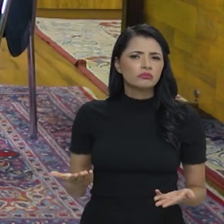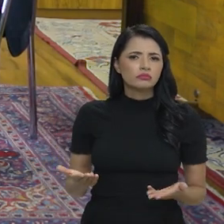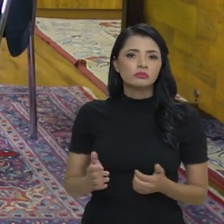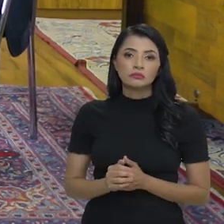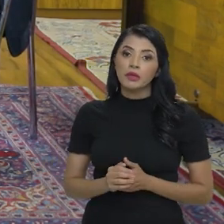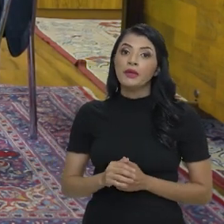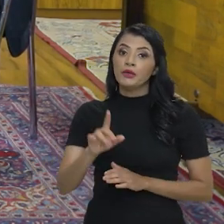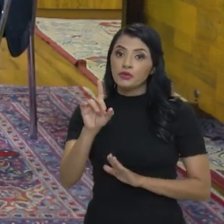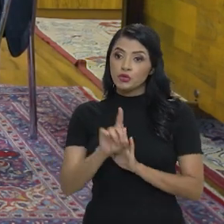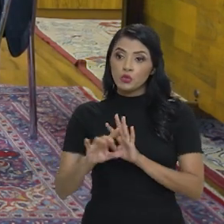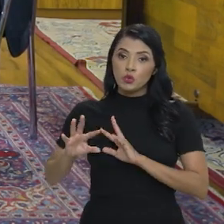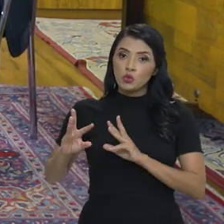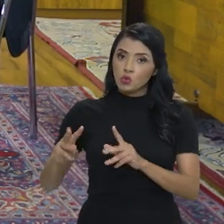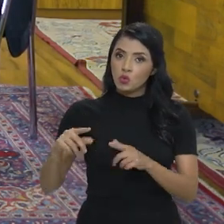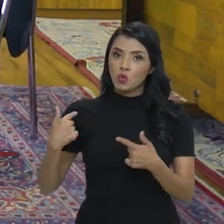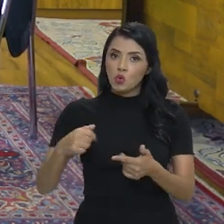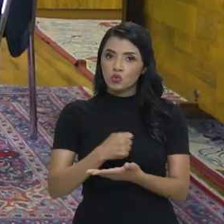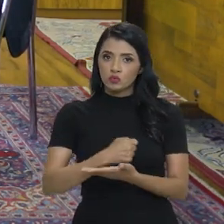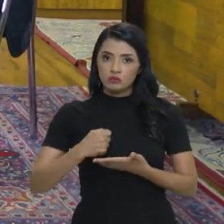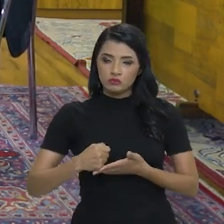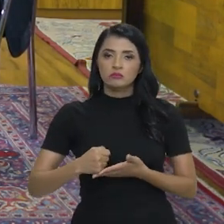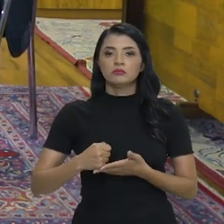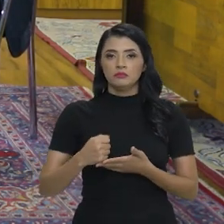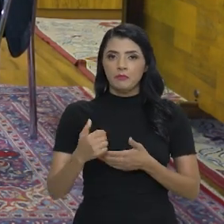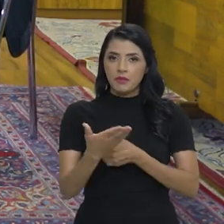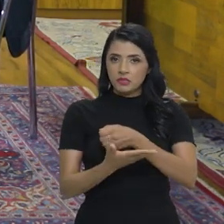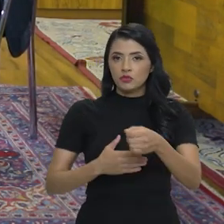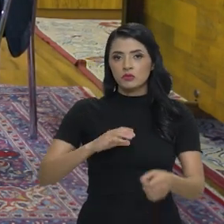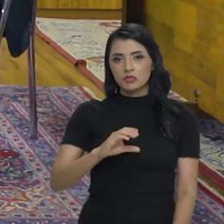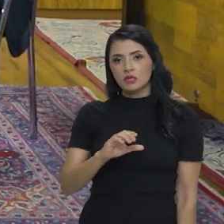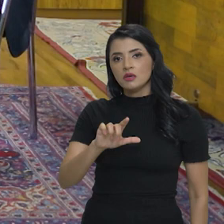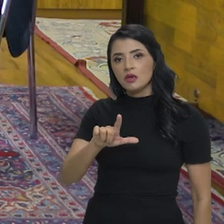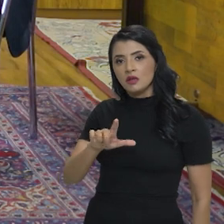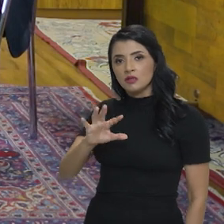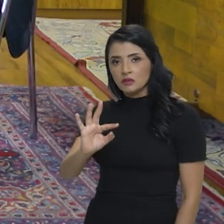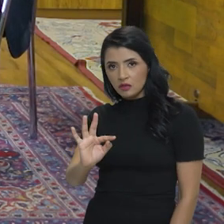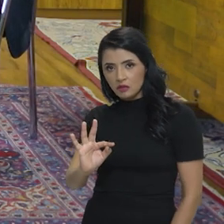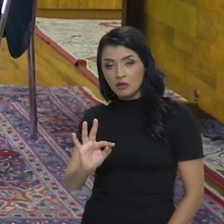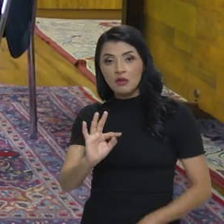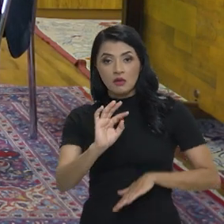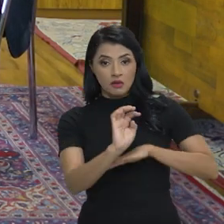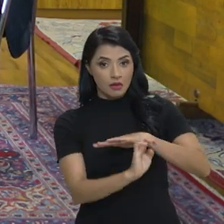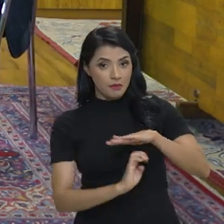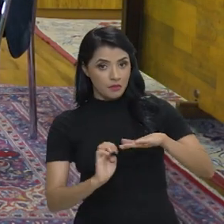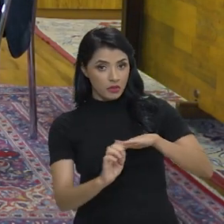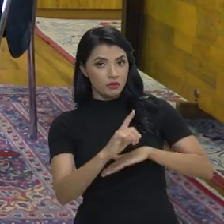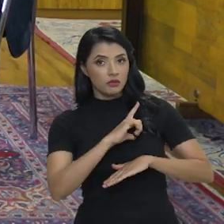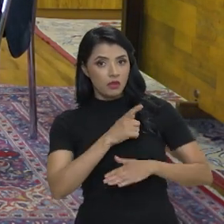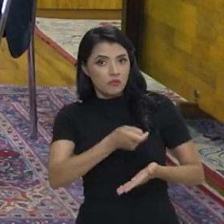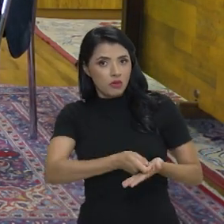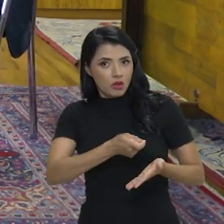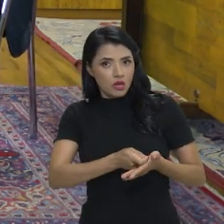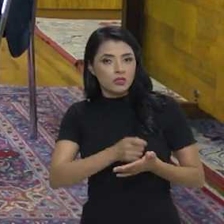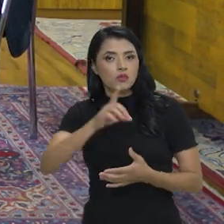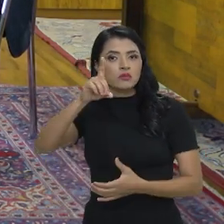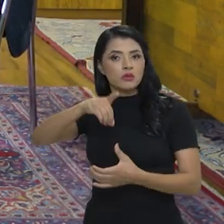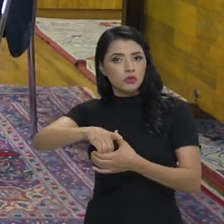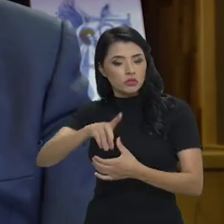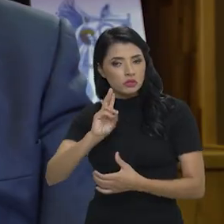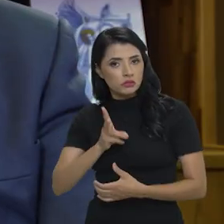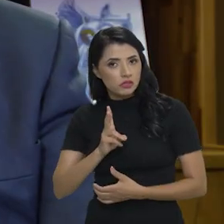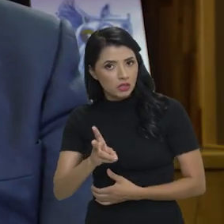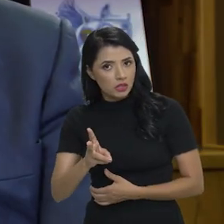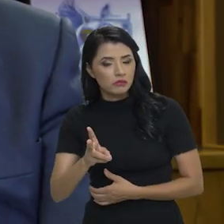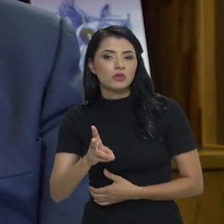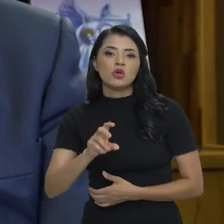Bom, tem direito, todo mundo que está empregado no regime CLT que a empresa tem obrigação de